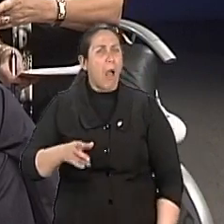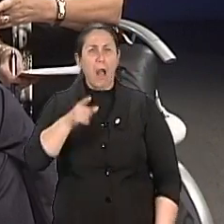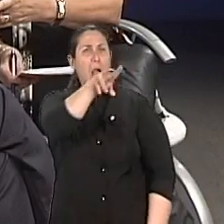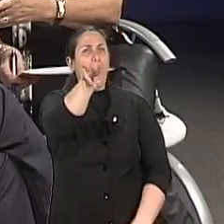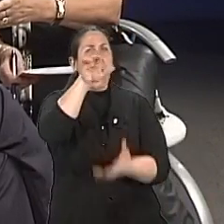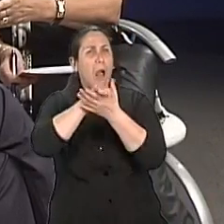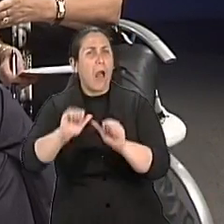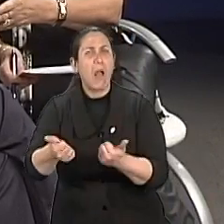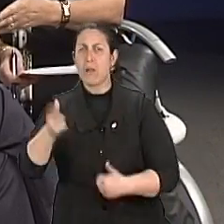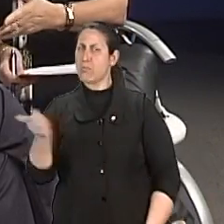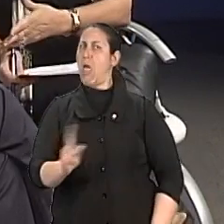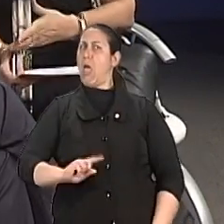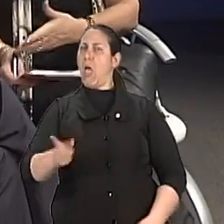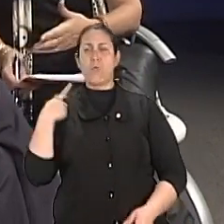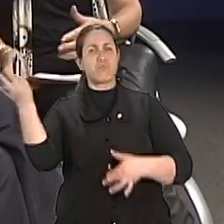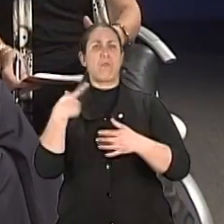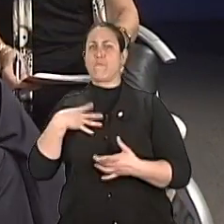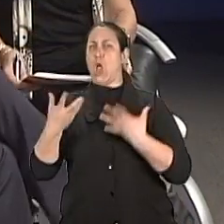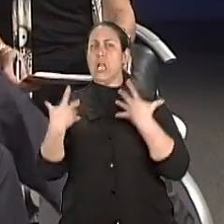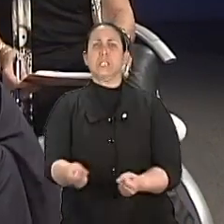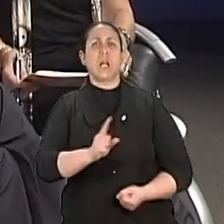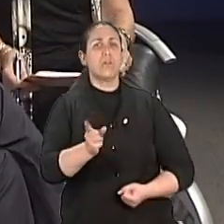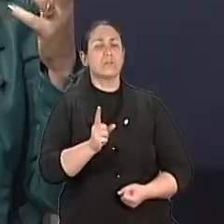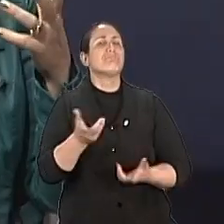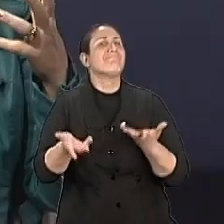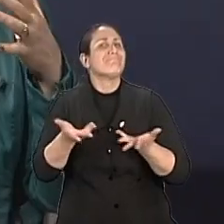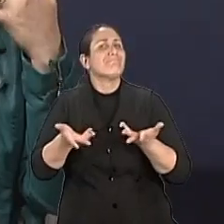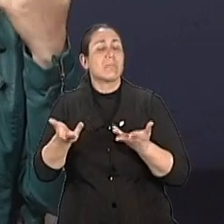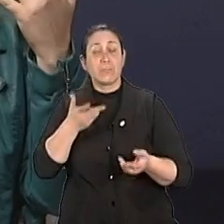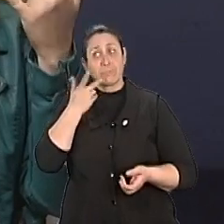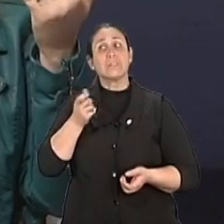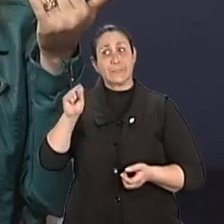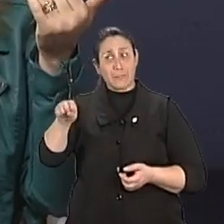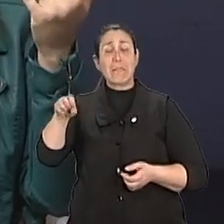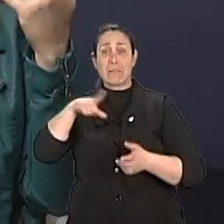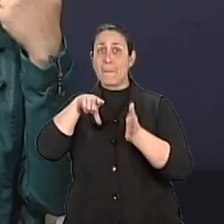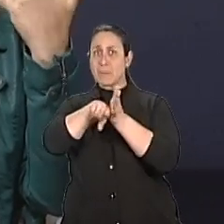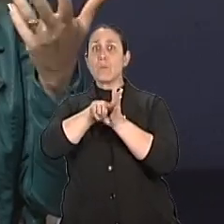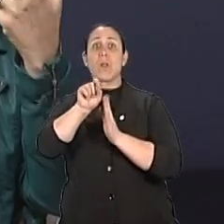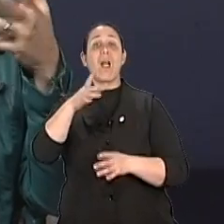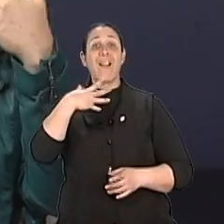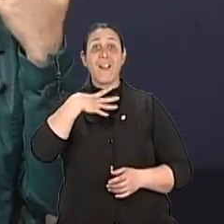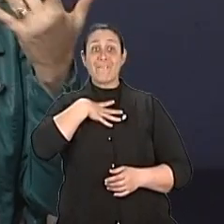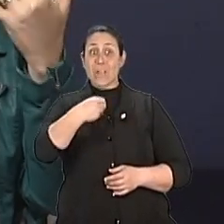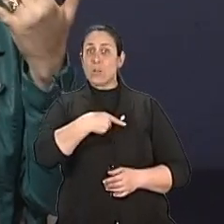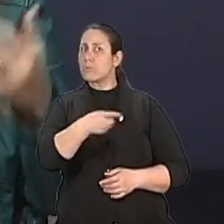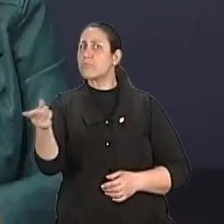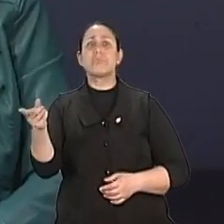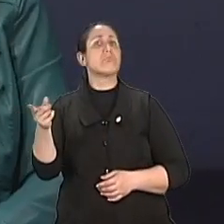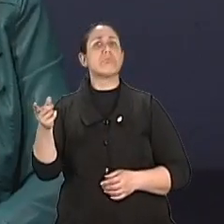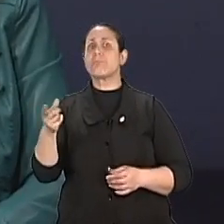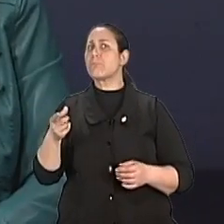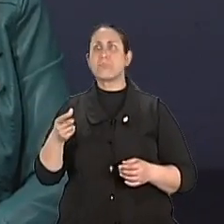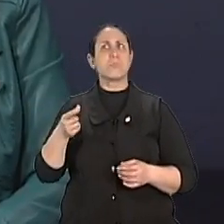Sim, Os filhos não quererem? Olha, há uma pesquisa que mostra que os filhos reagem de forma normalmente